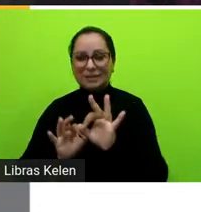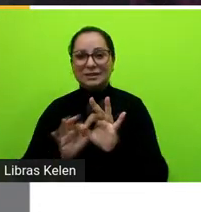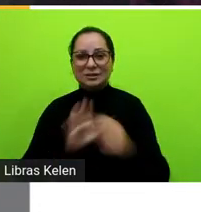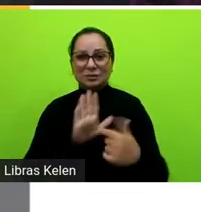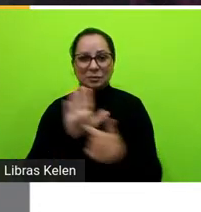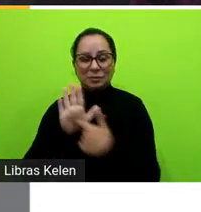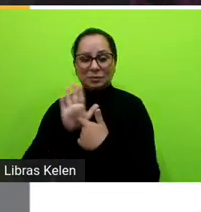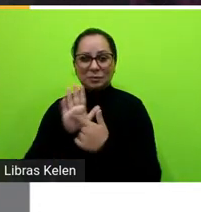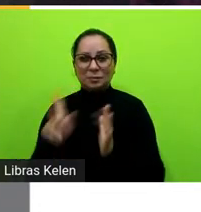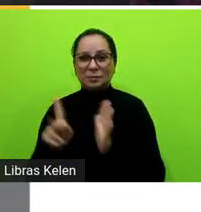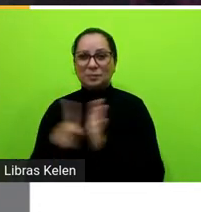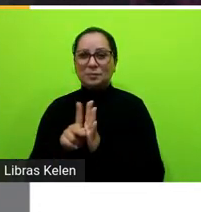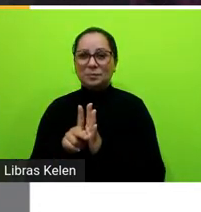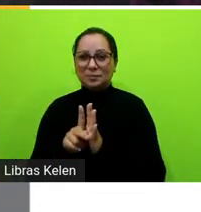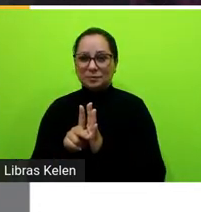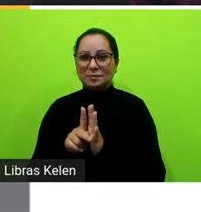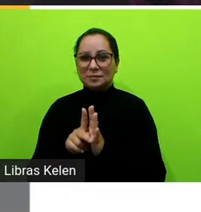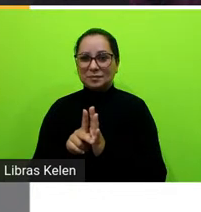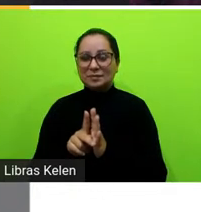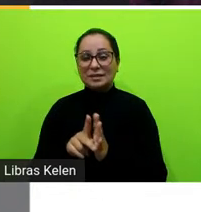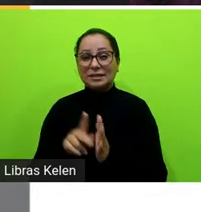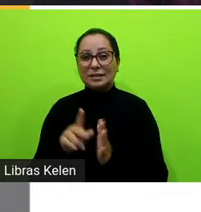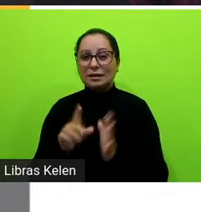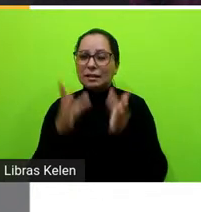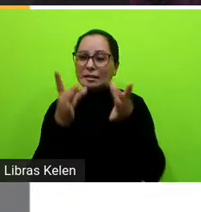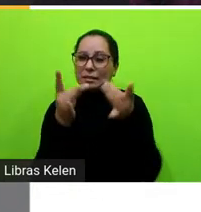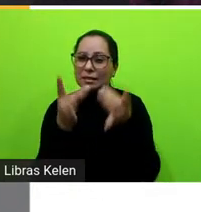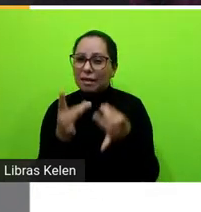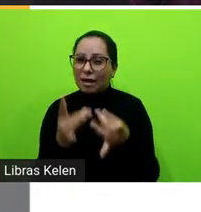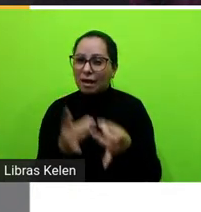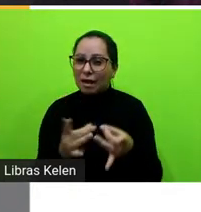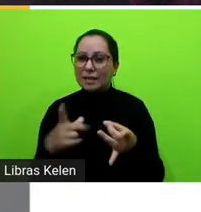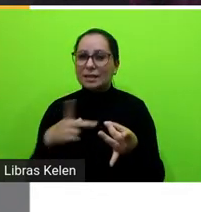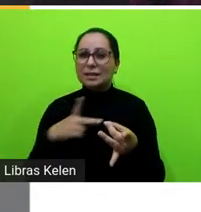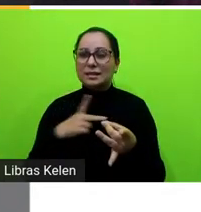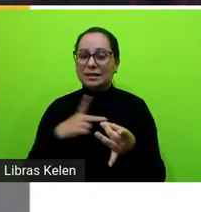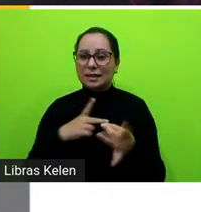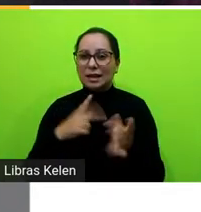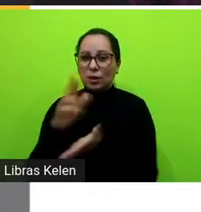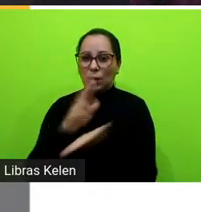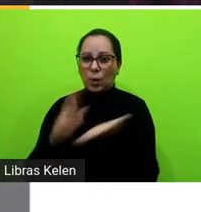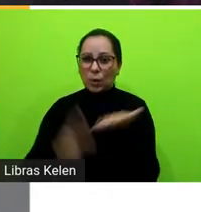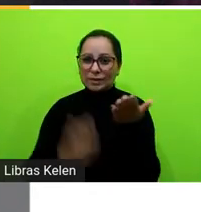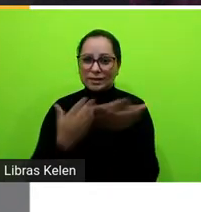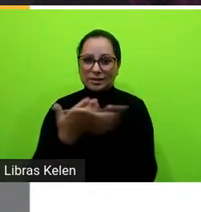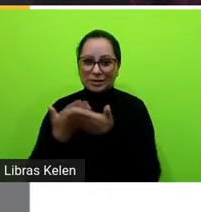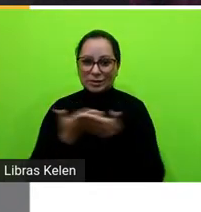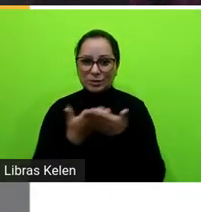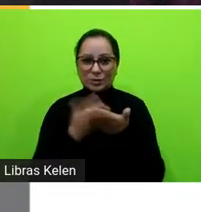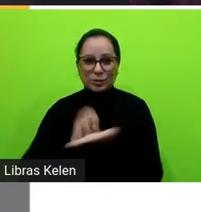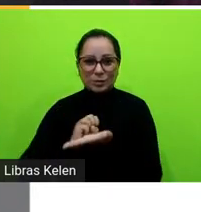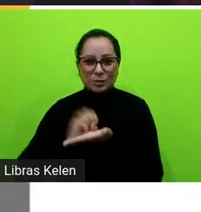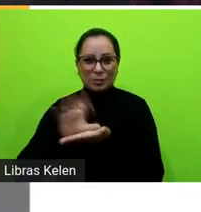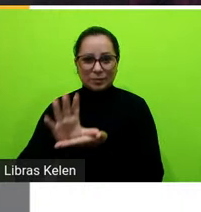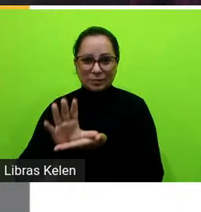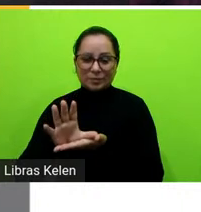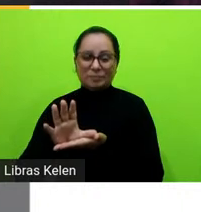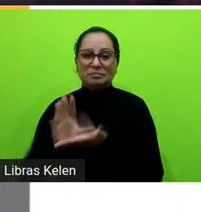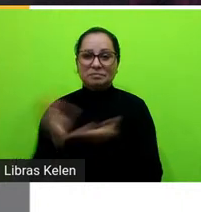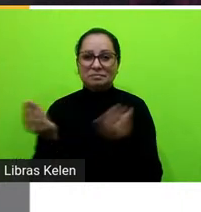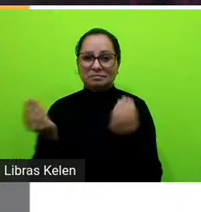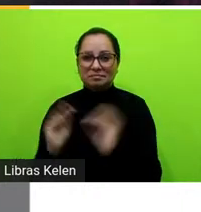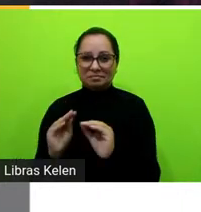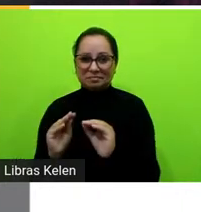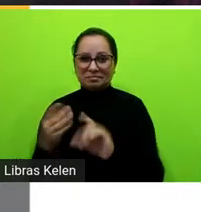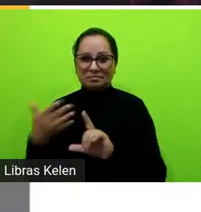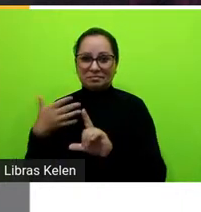pra vocês mais detalhadamente no roteiro de estudos que vai estar disponível pra vocês